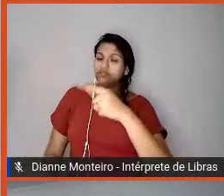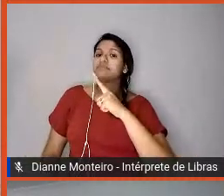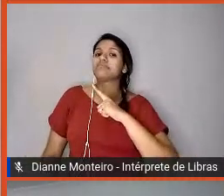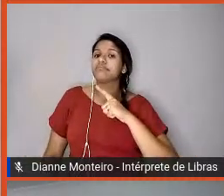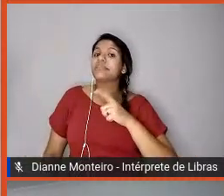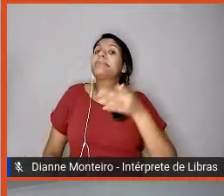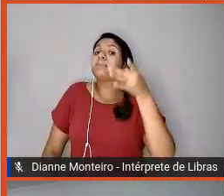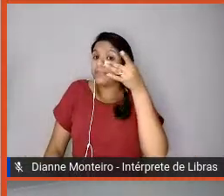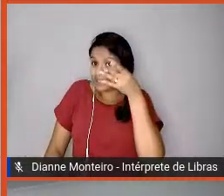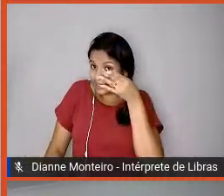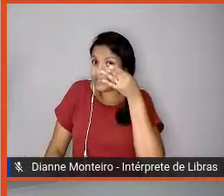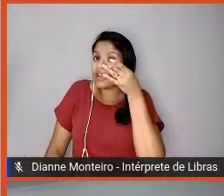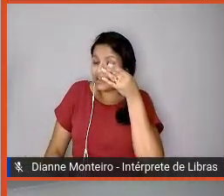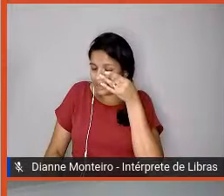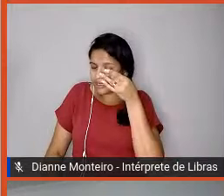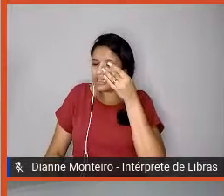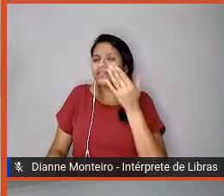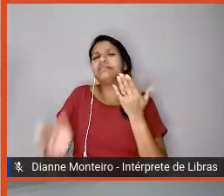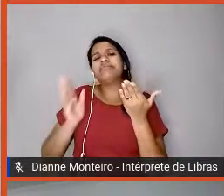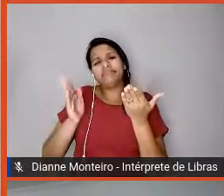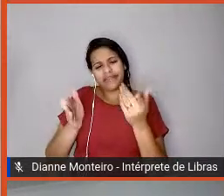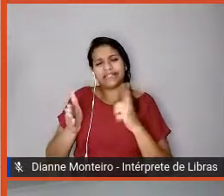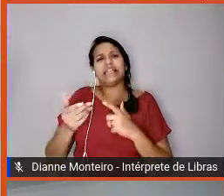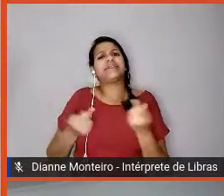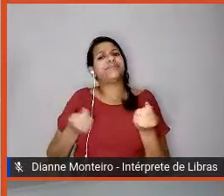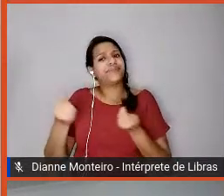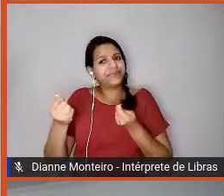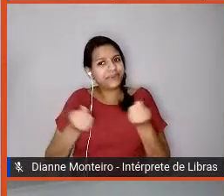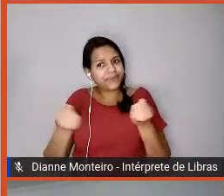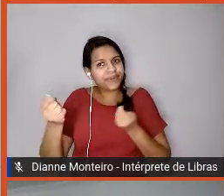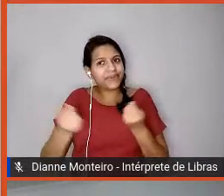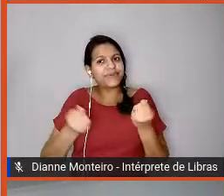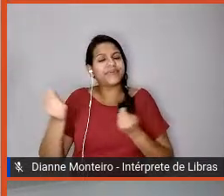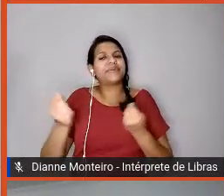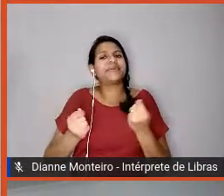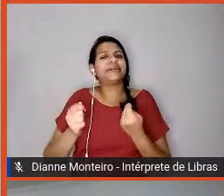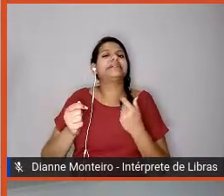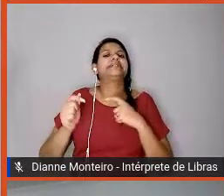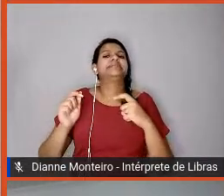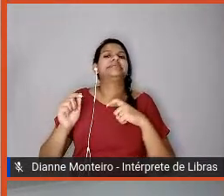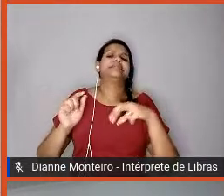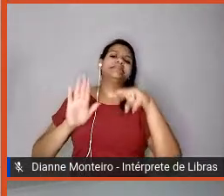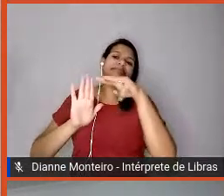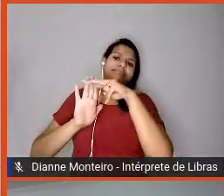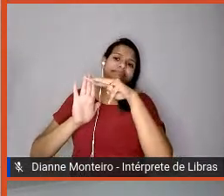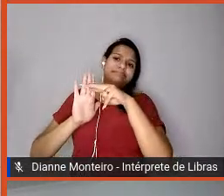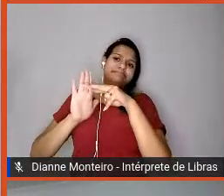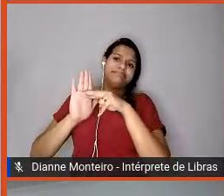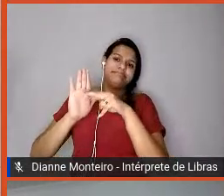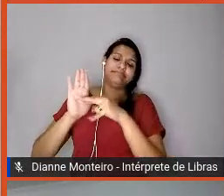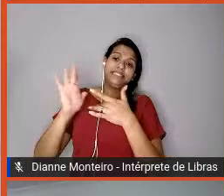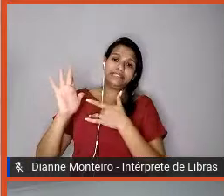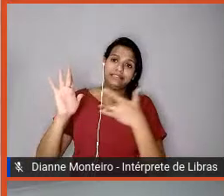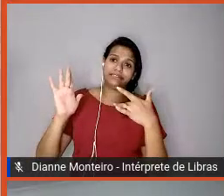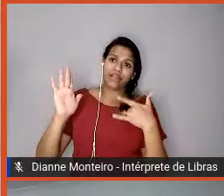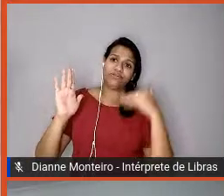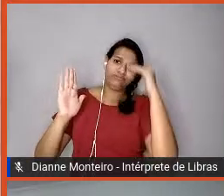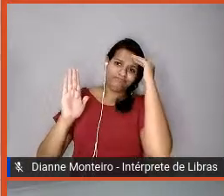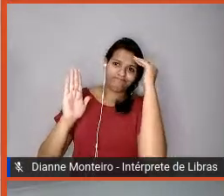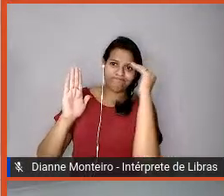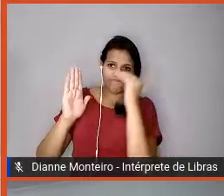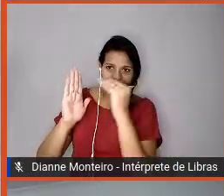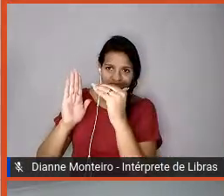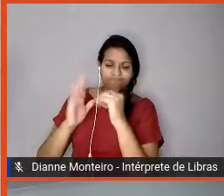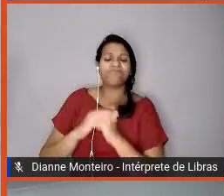controle de normas de higiene, de segurança, os lugares estão restritos com relação